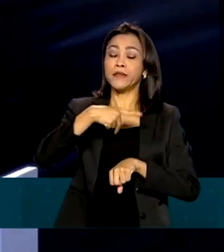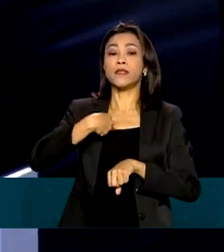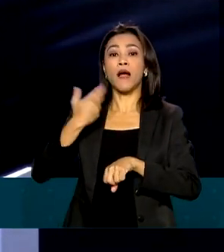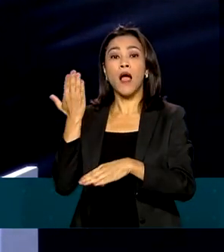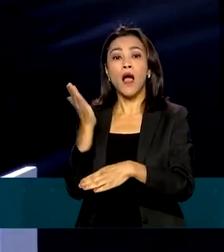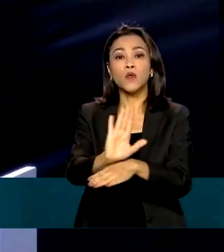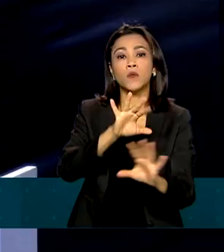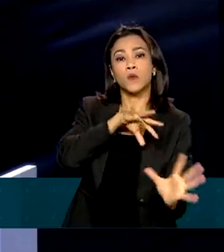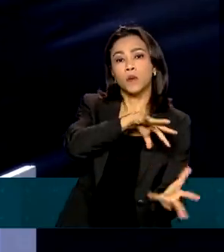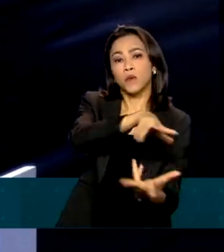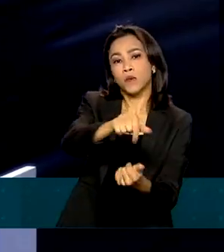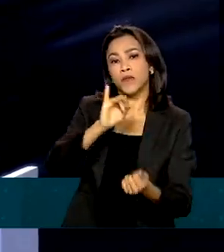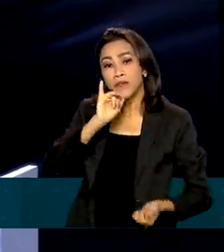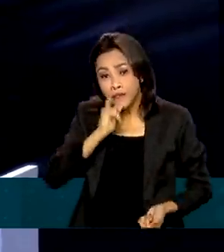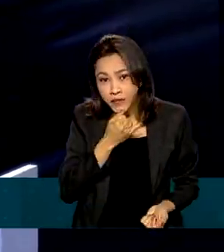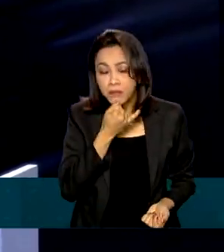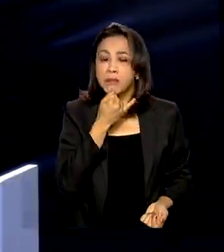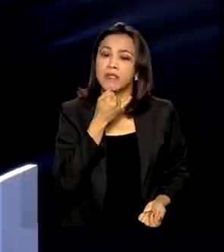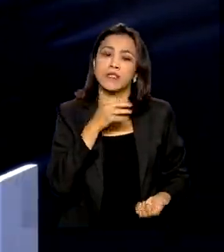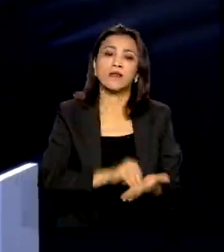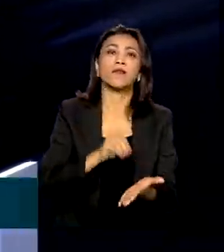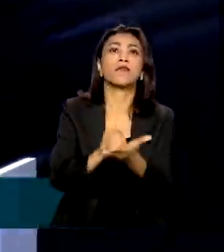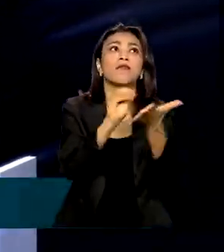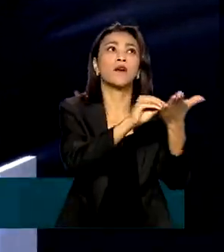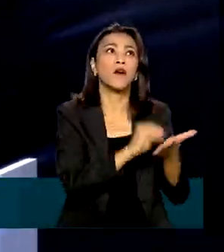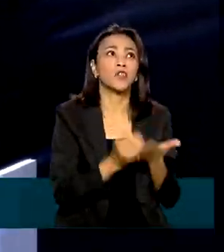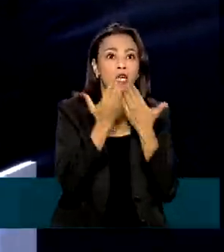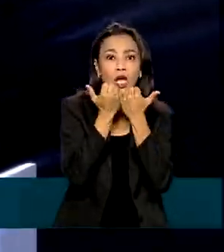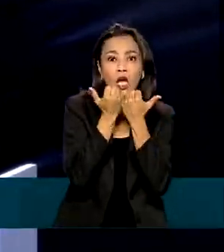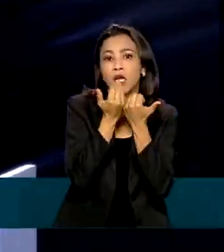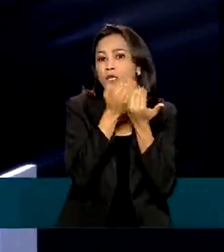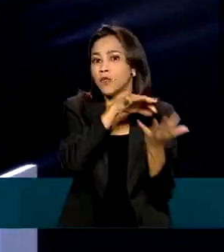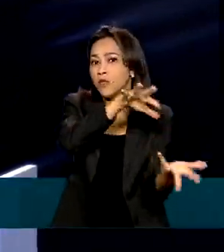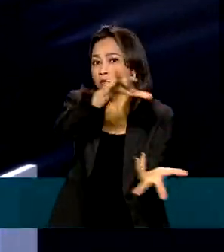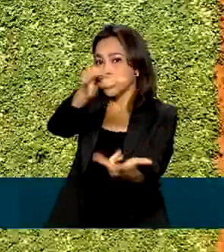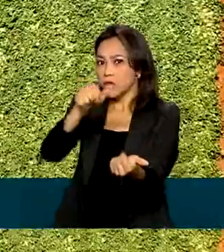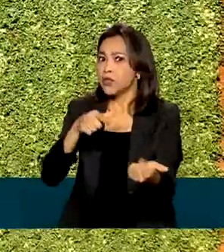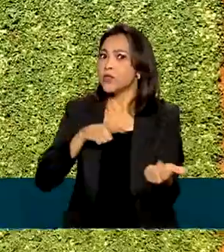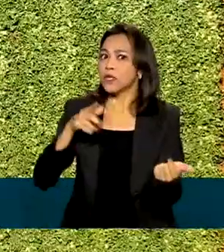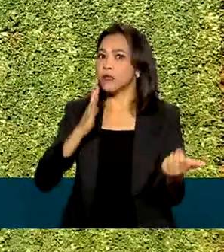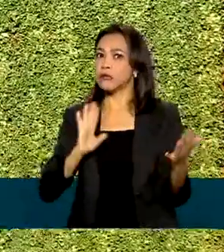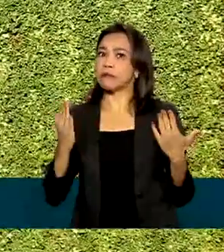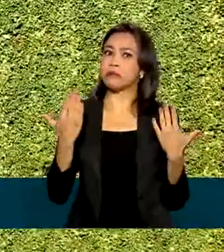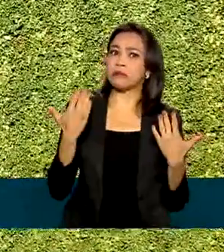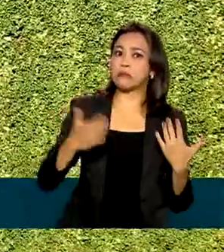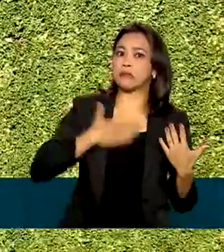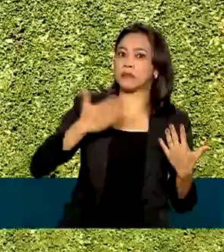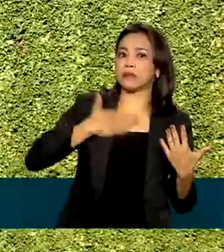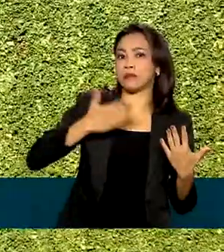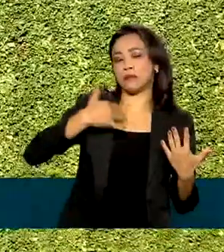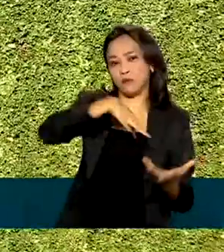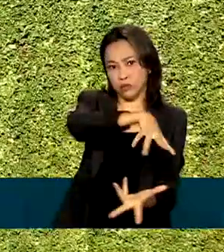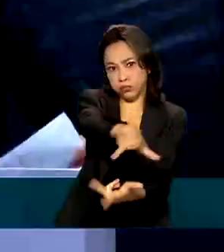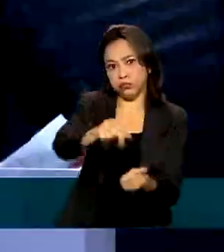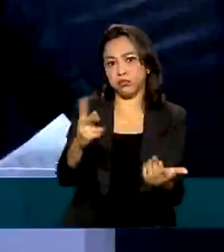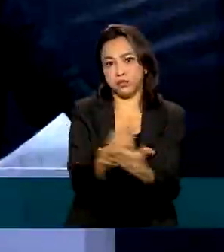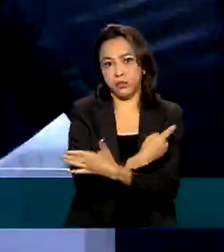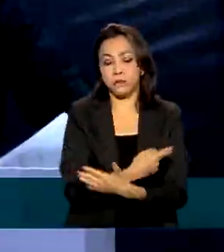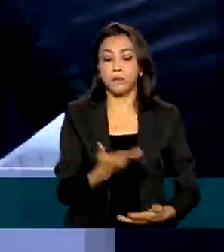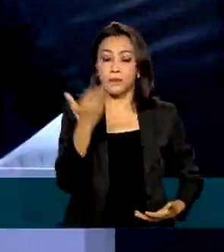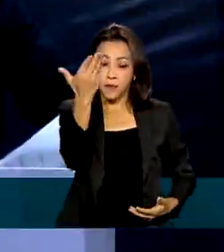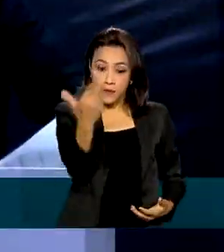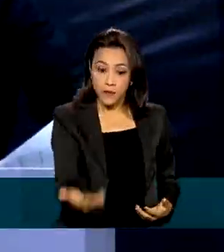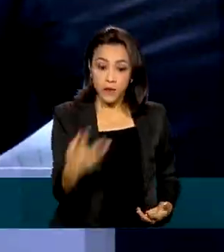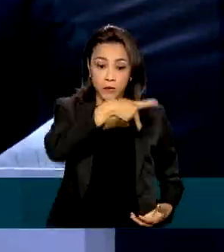infelizmente, dessa segurança alimentar ameaçada que tanto assombra o mundo. Aos empresários do setor agrícola, o